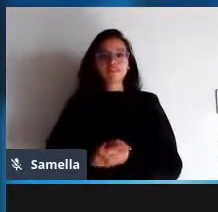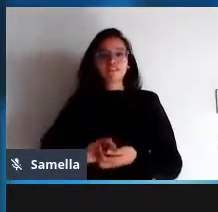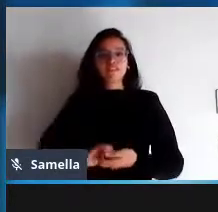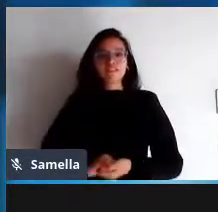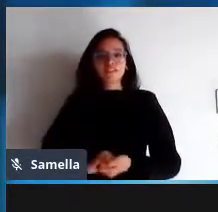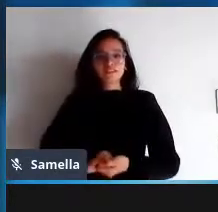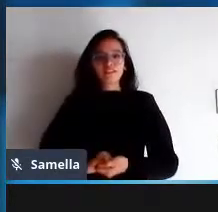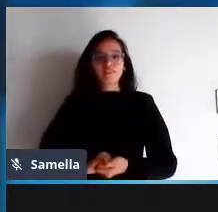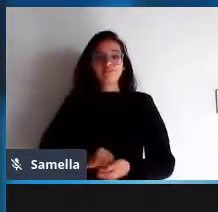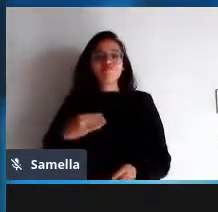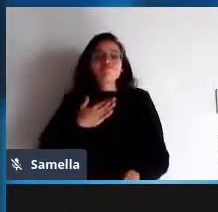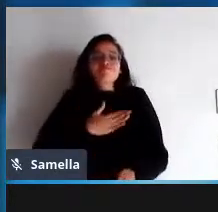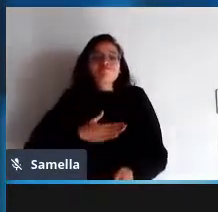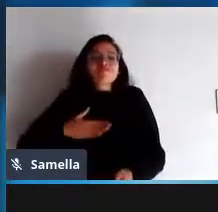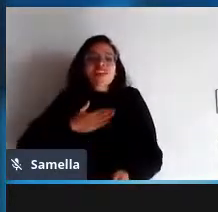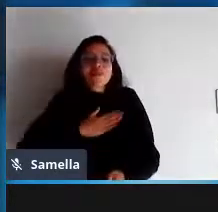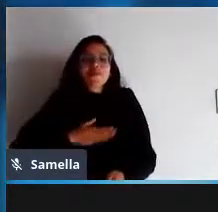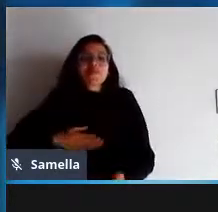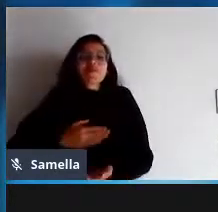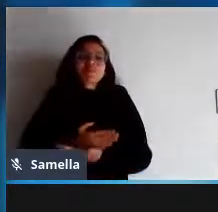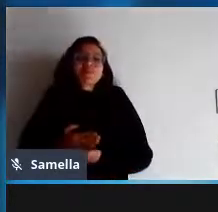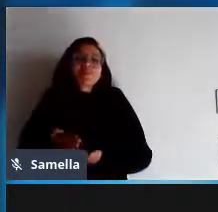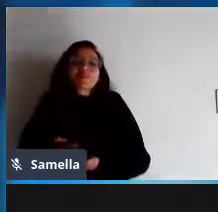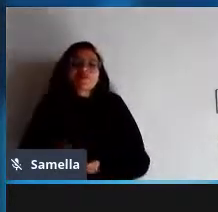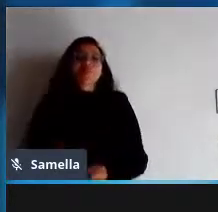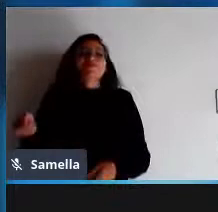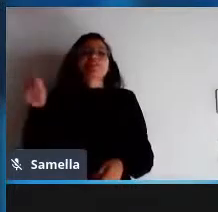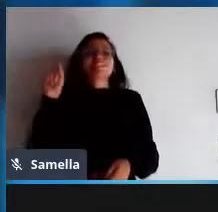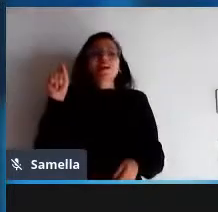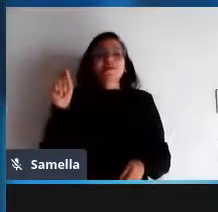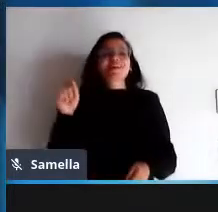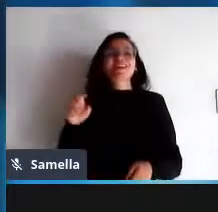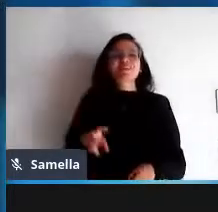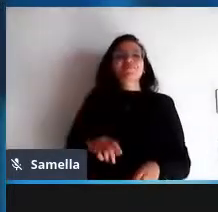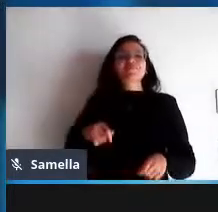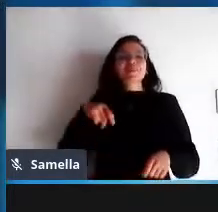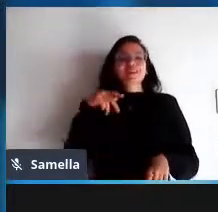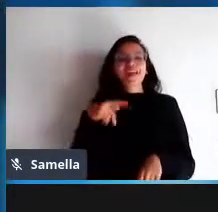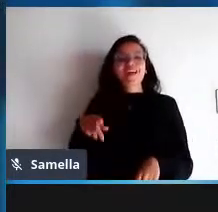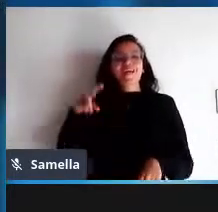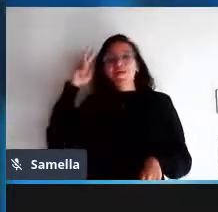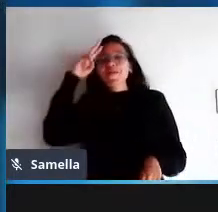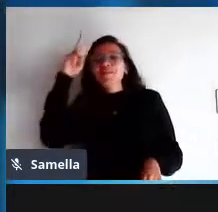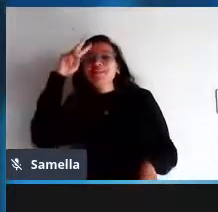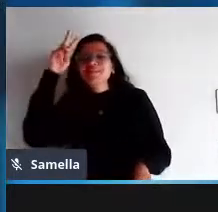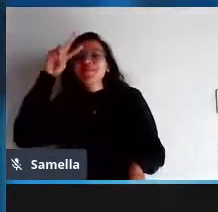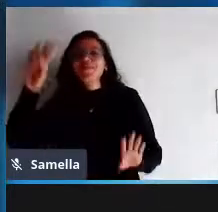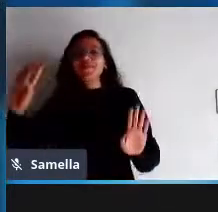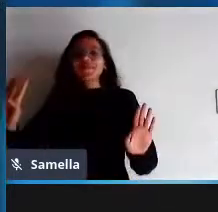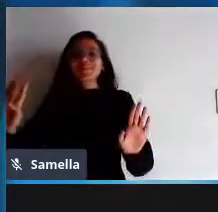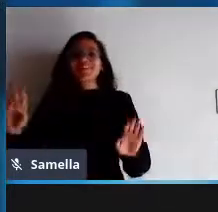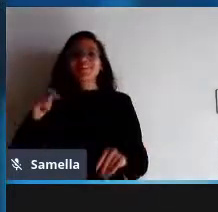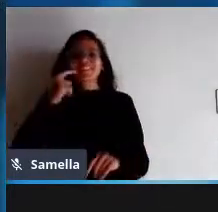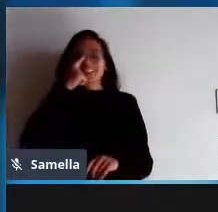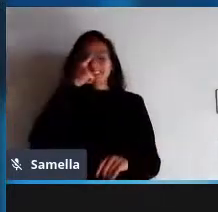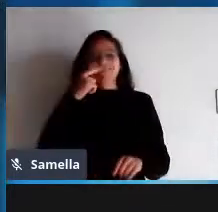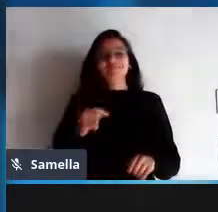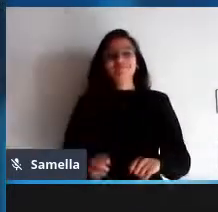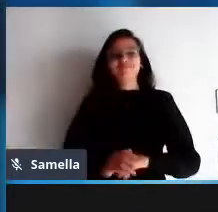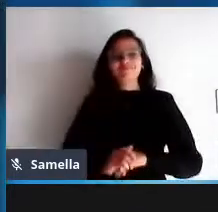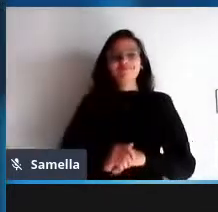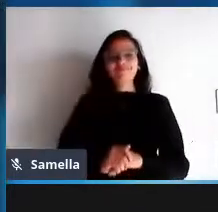eu gosto sempre de começar essas conversas com uma história e tem uma que eu gosto muito e tem tudo a ver com o que a gente vai fazer aqui hoje